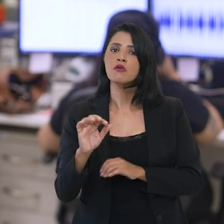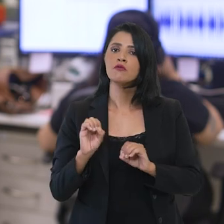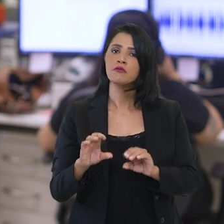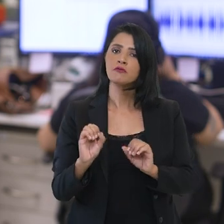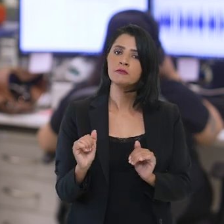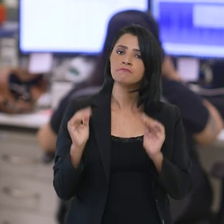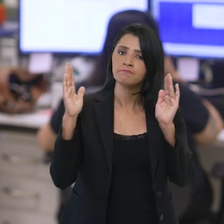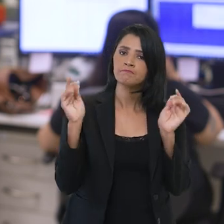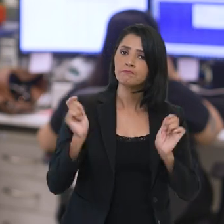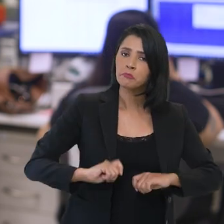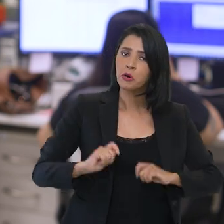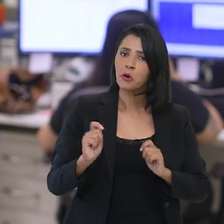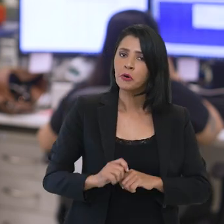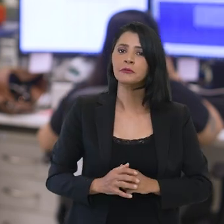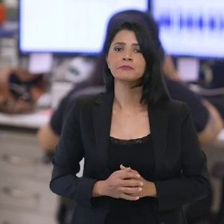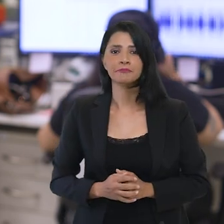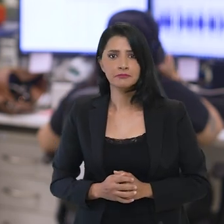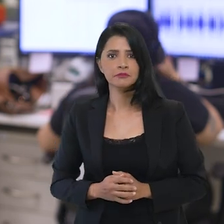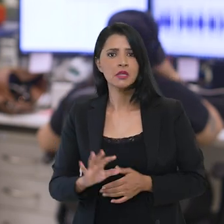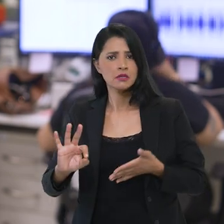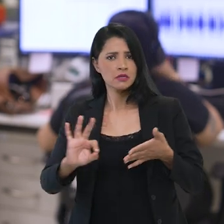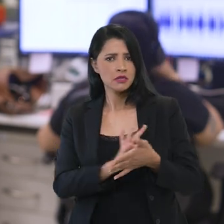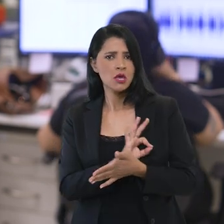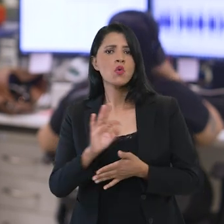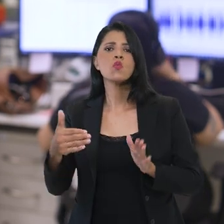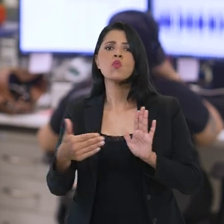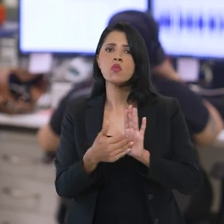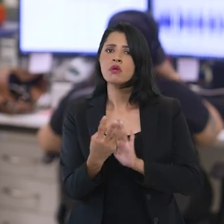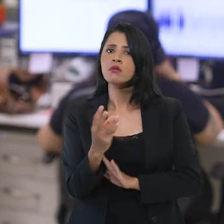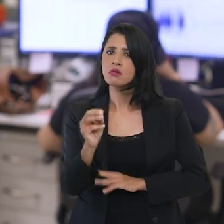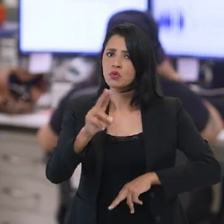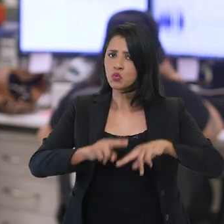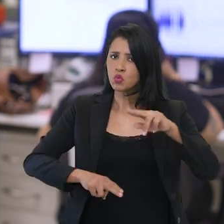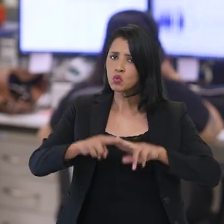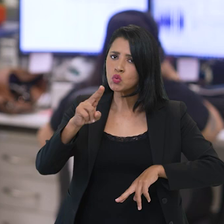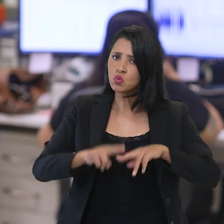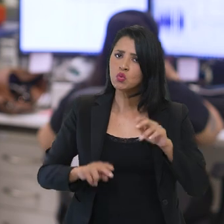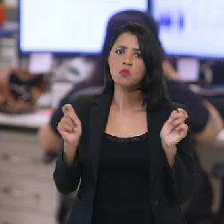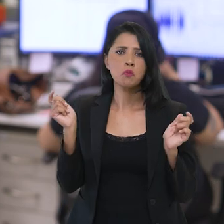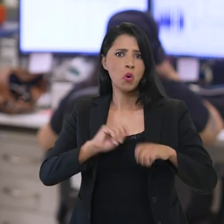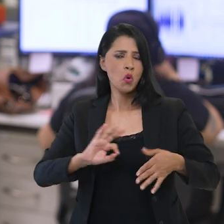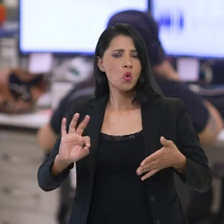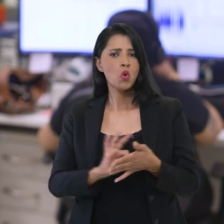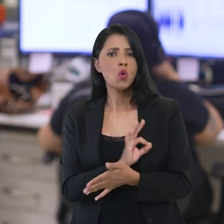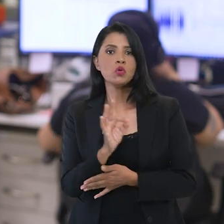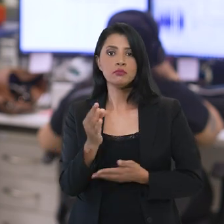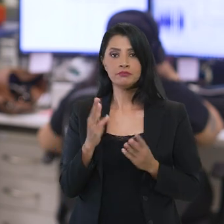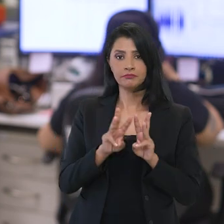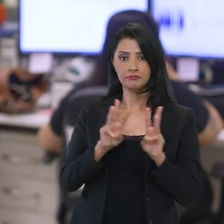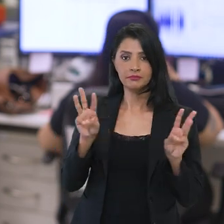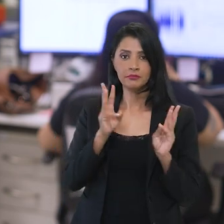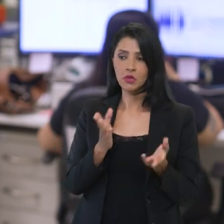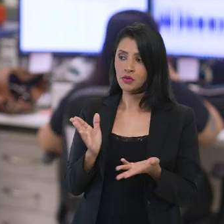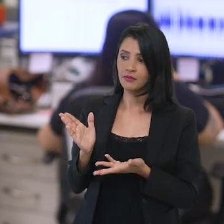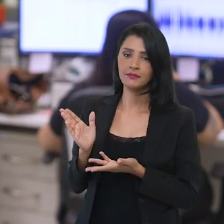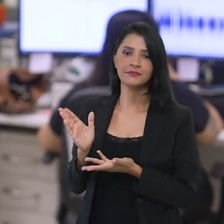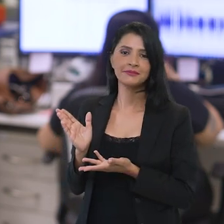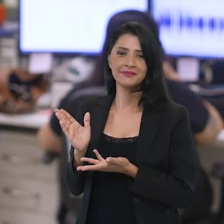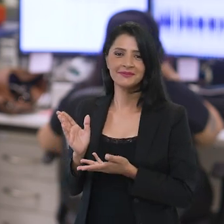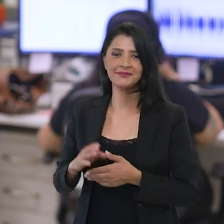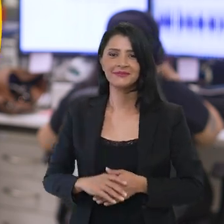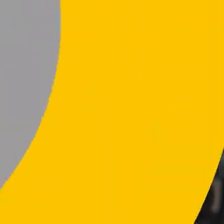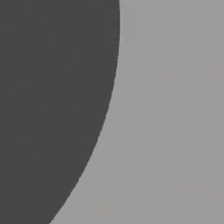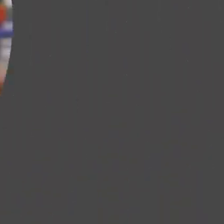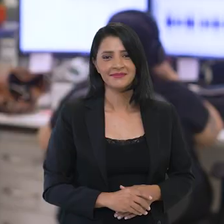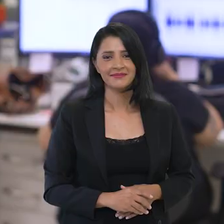instituição federal de ensino superior. As inscrições vão até 30 de junho e podem ser feitas no endereço que aparece aqui na